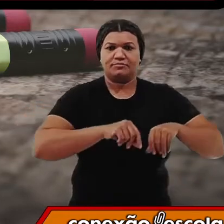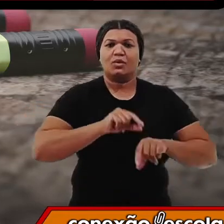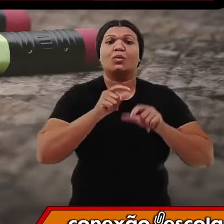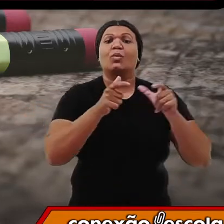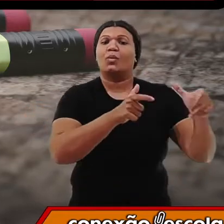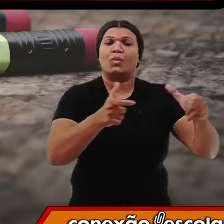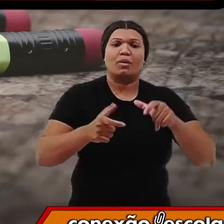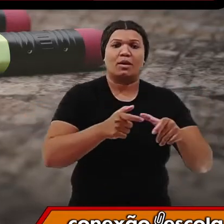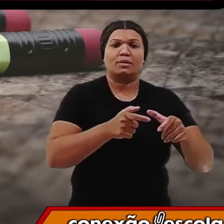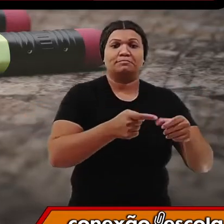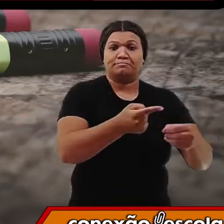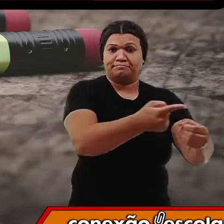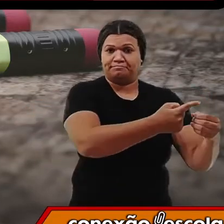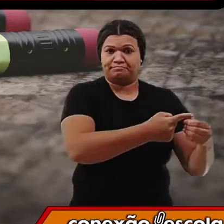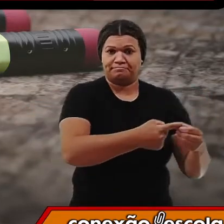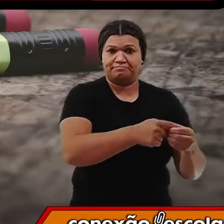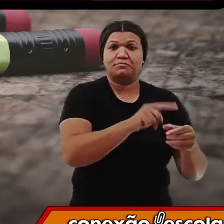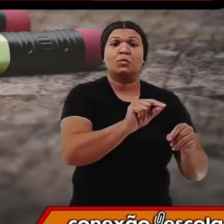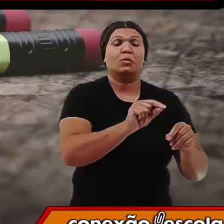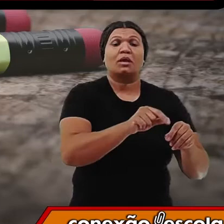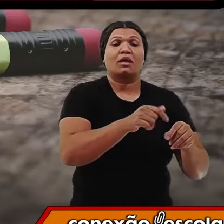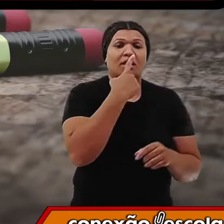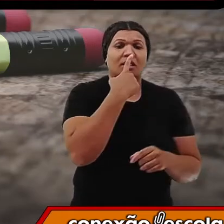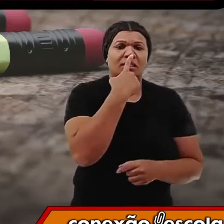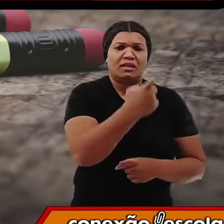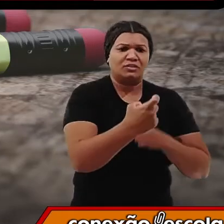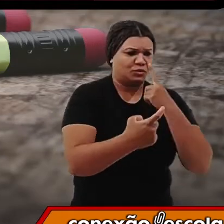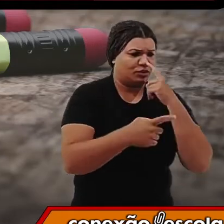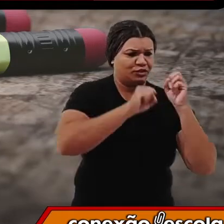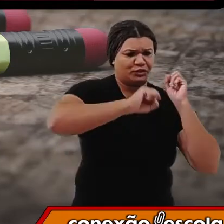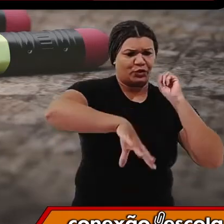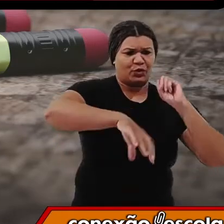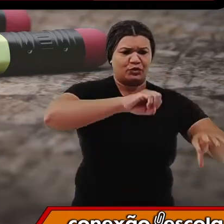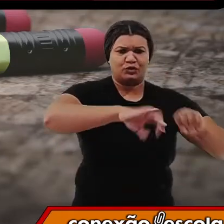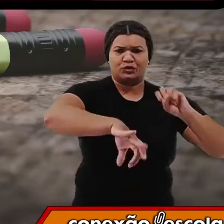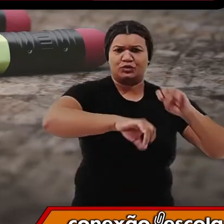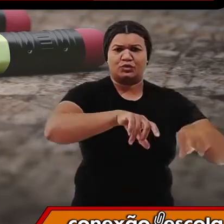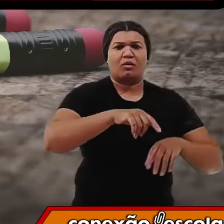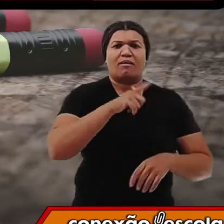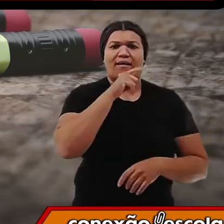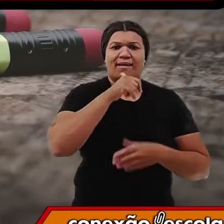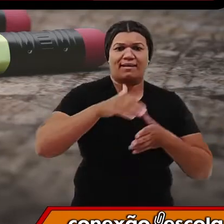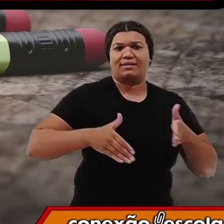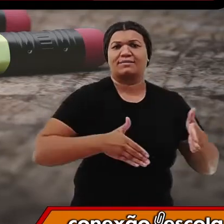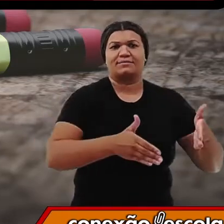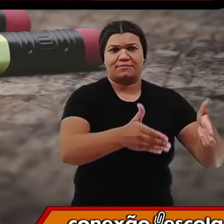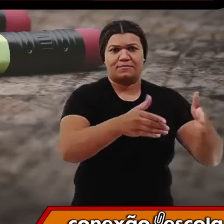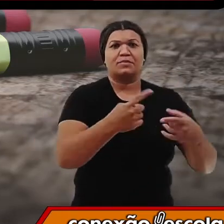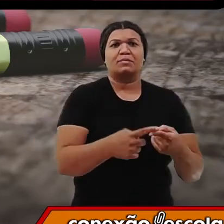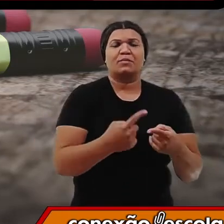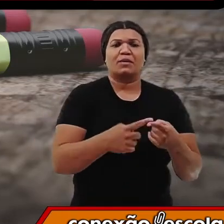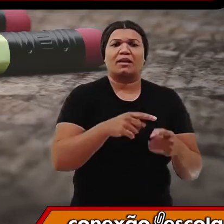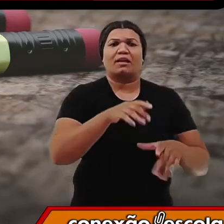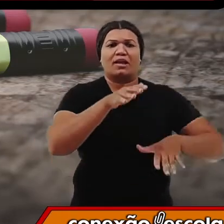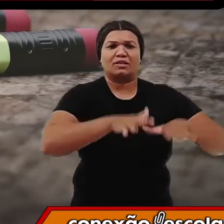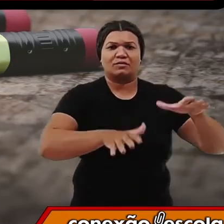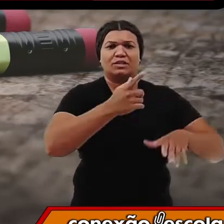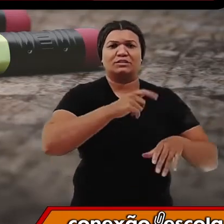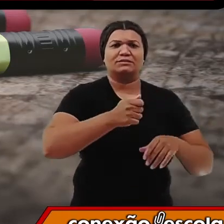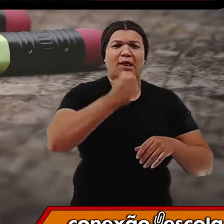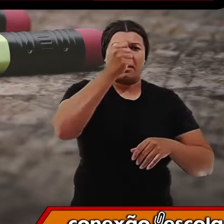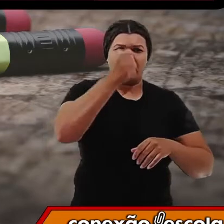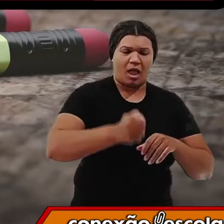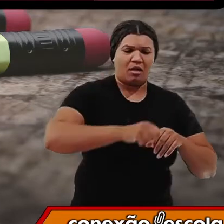poluição dos rios que passam dentro das nossas cidades, porque descartamos o esgoto, muitas das vezes,